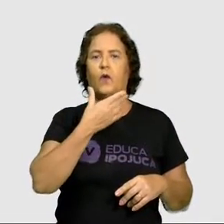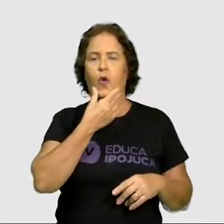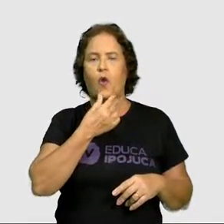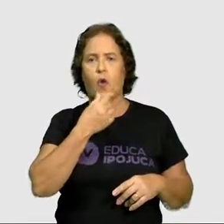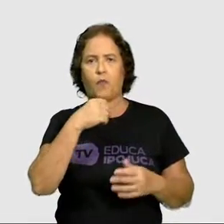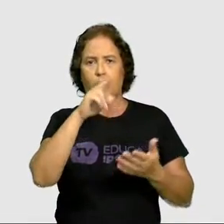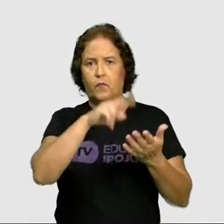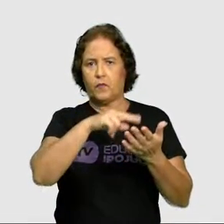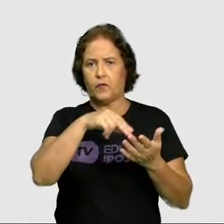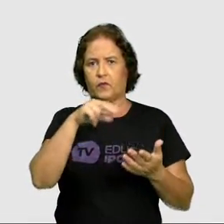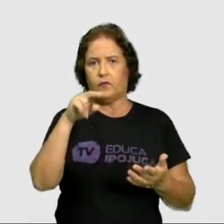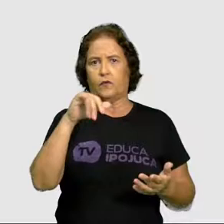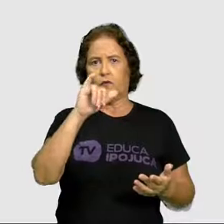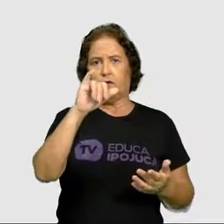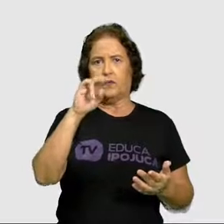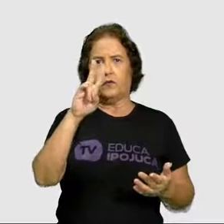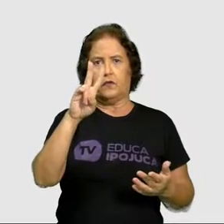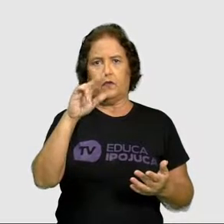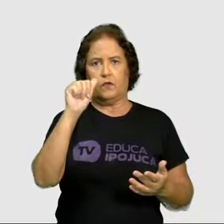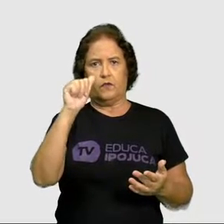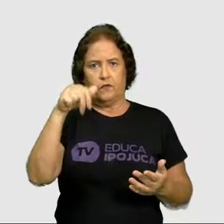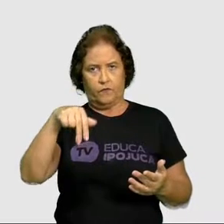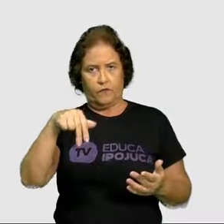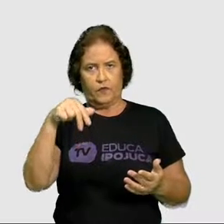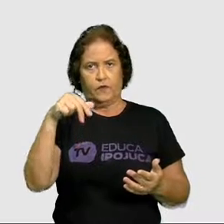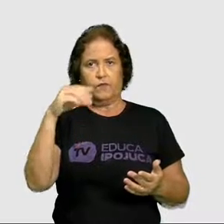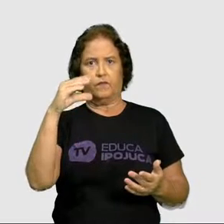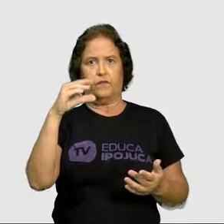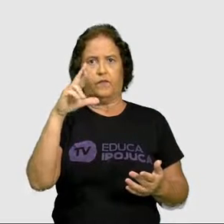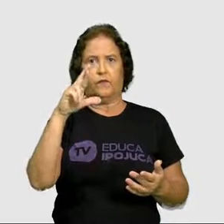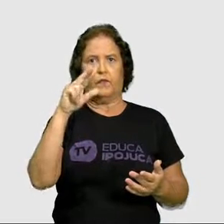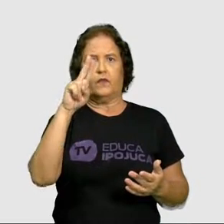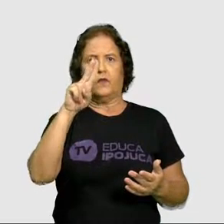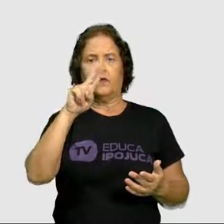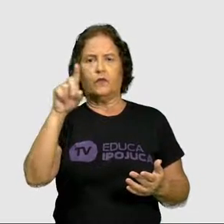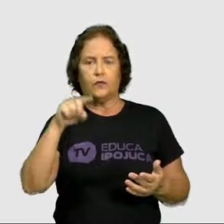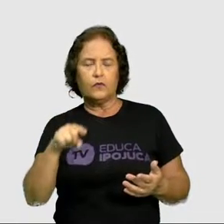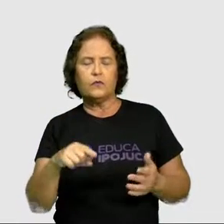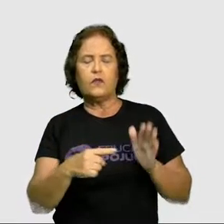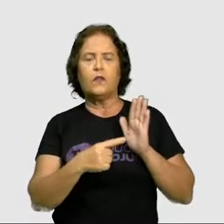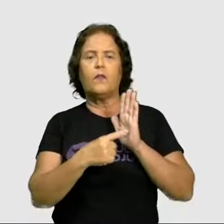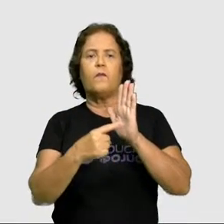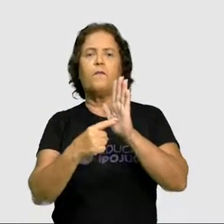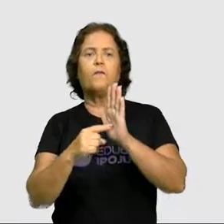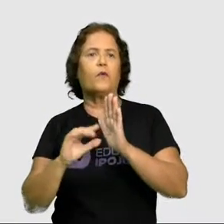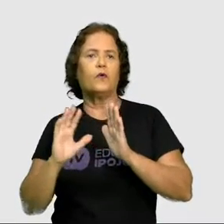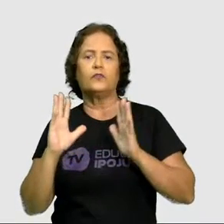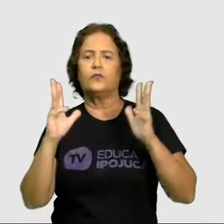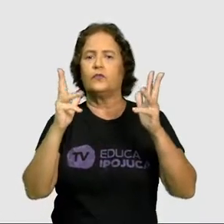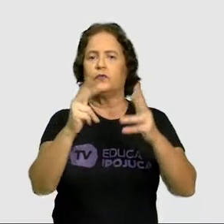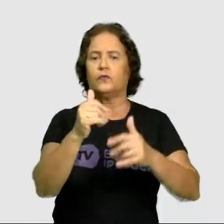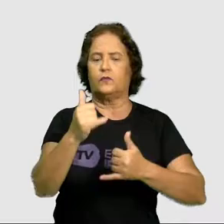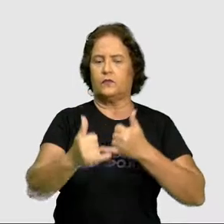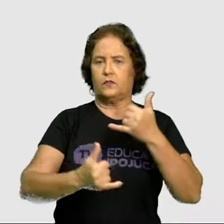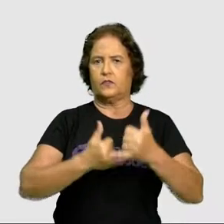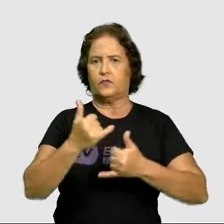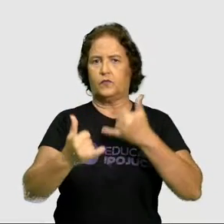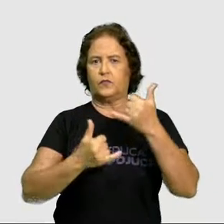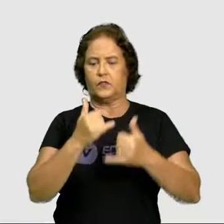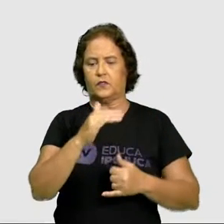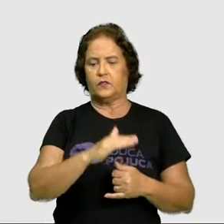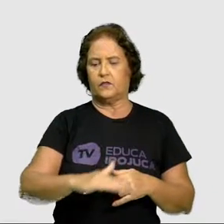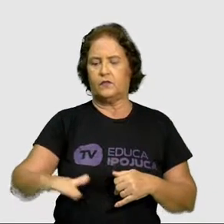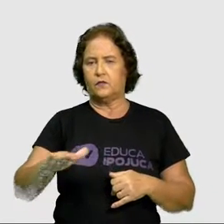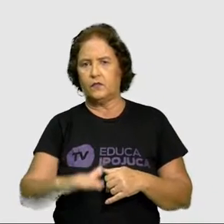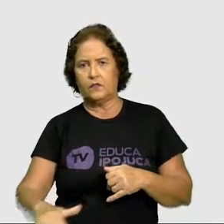Ele é expert nisso, gente. Ele faz um relato de todas as brincadeiras da infância. Aquelas brincadeiras populares que